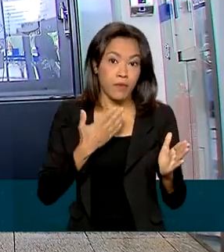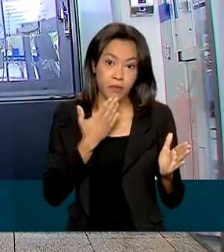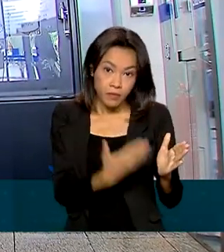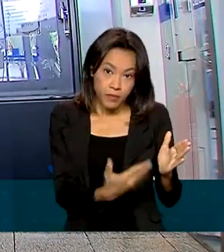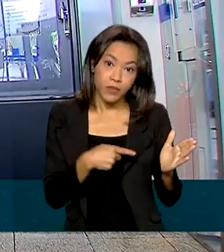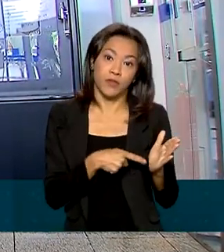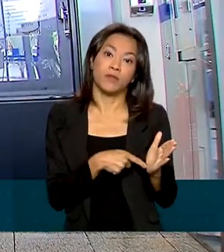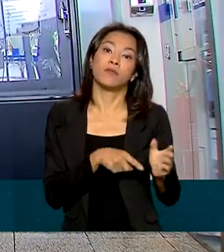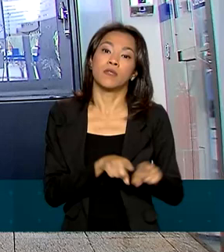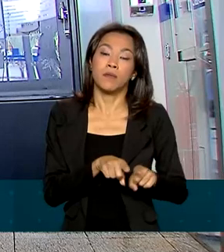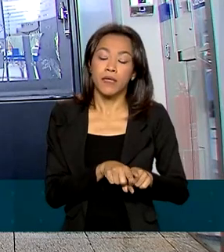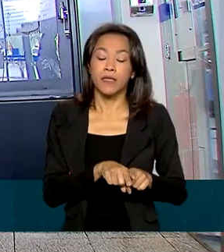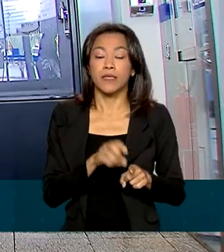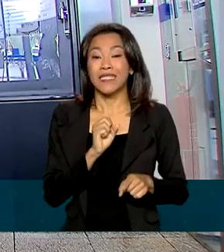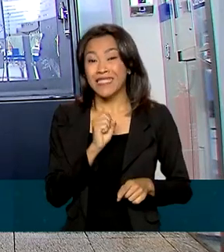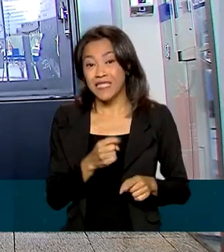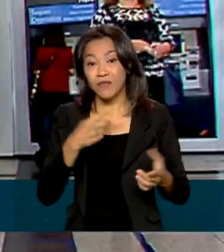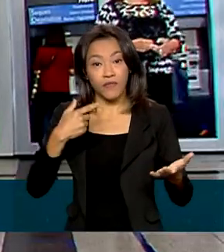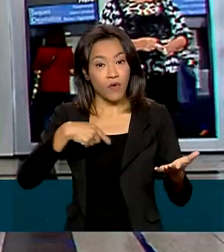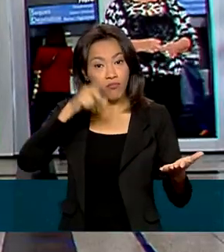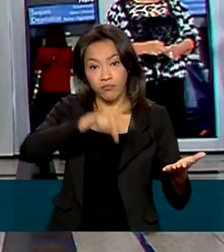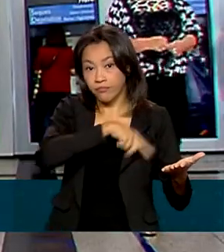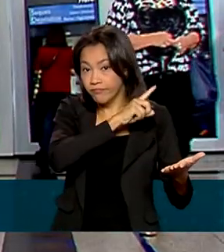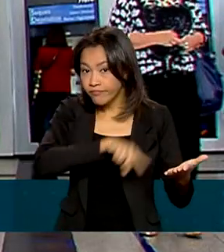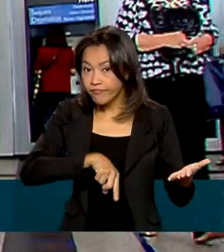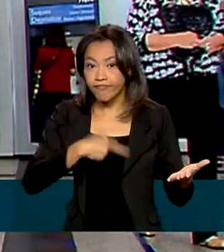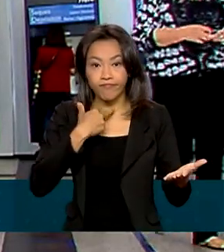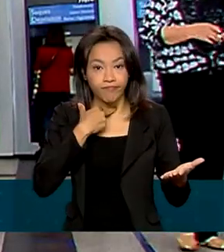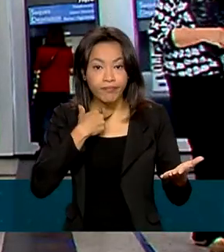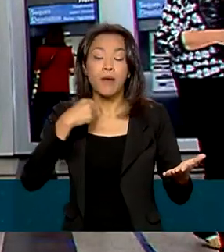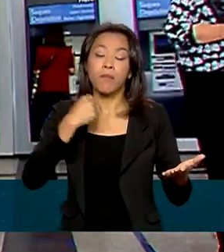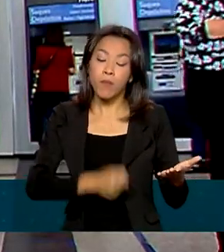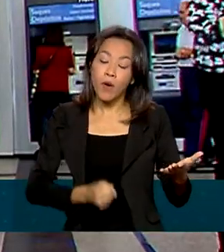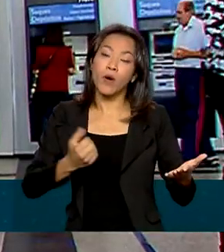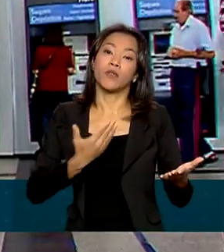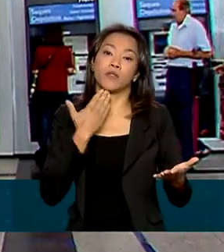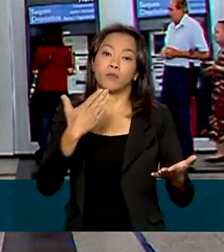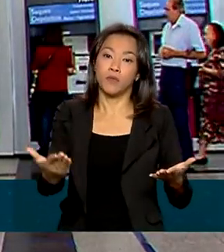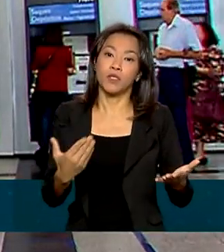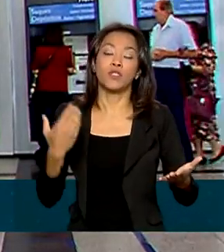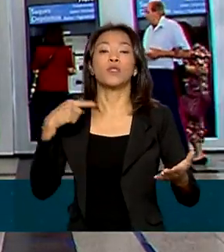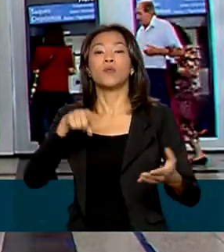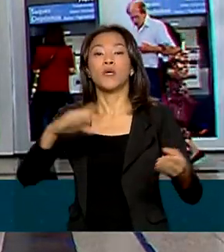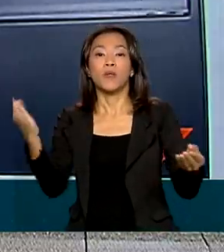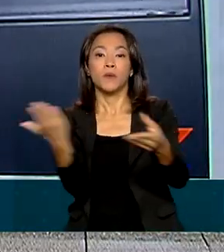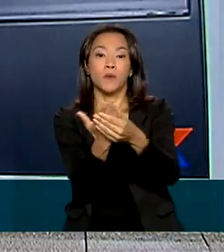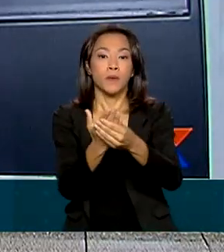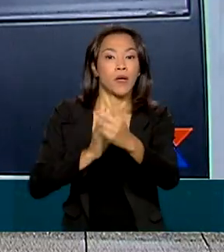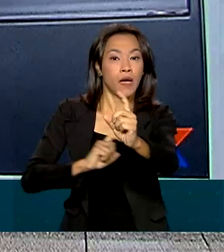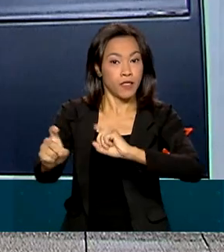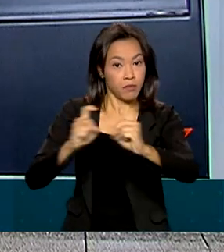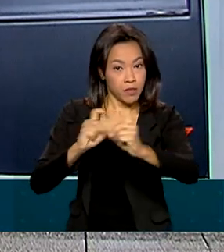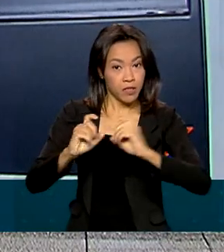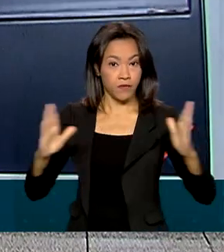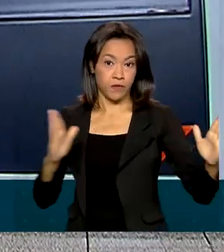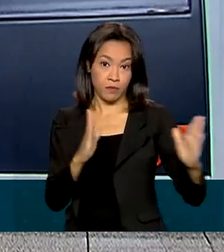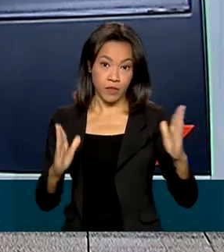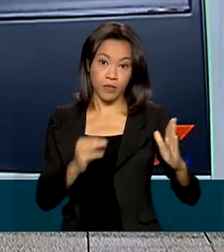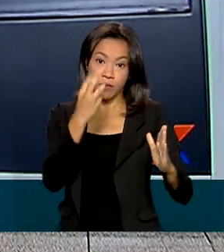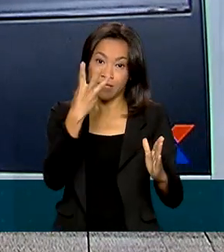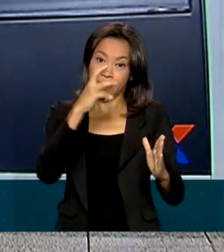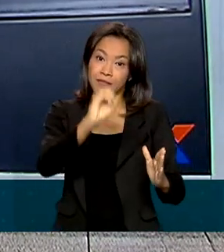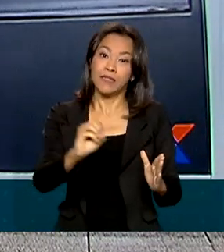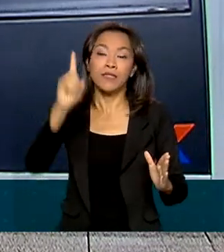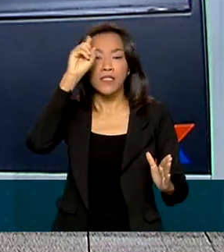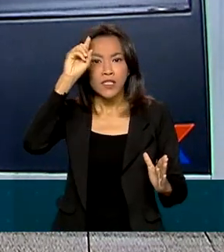ou celular. Se o pedido for negado, é possível entrar com o recurso administrativo junto ao banco em até 30 dias da emissão